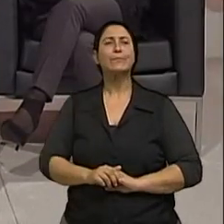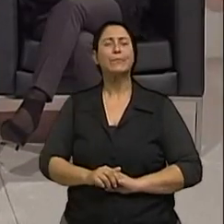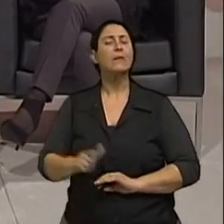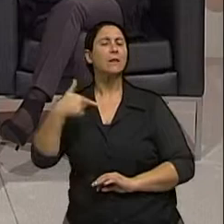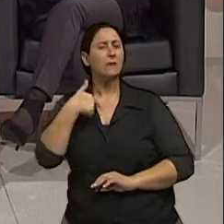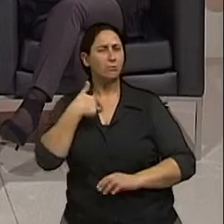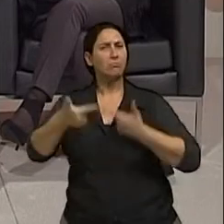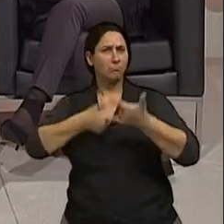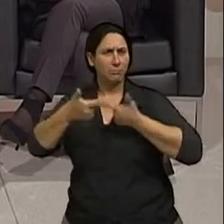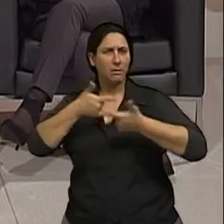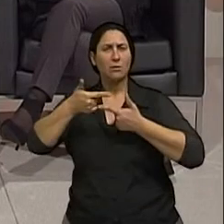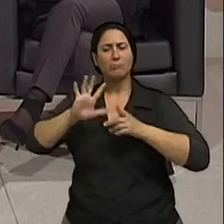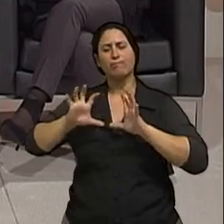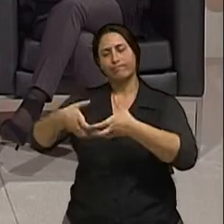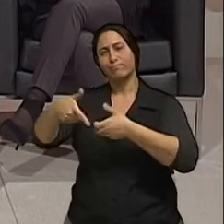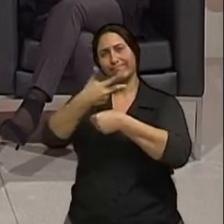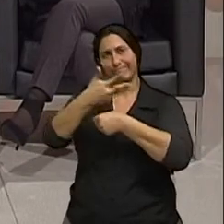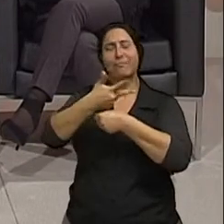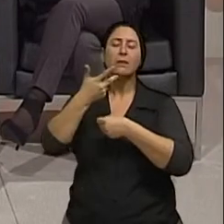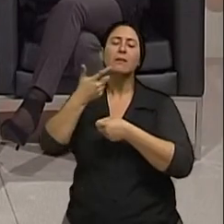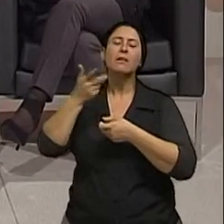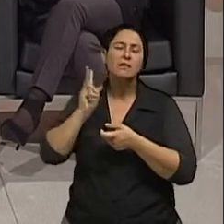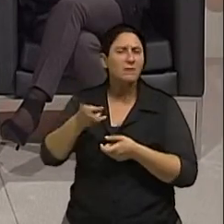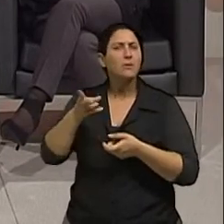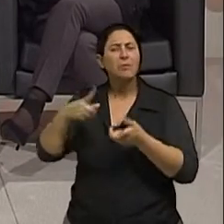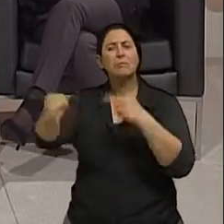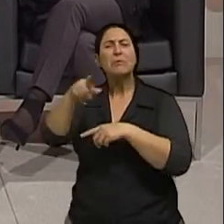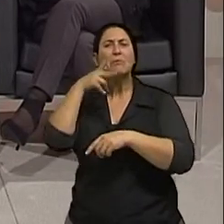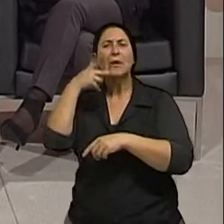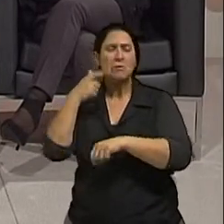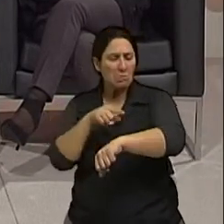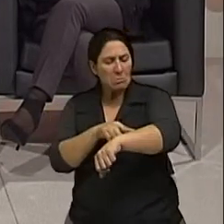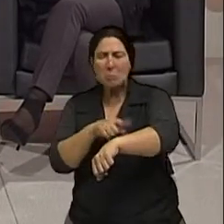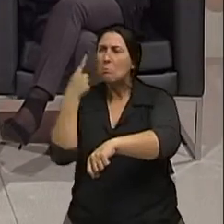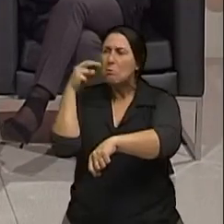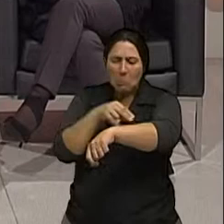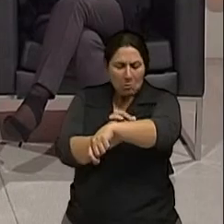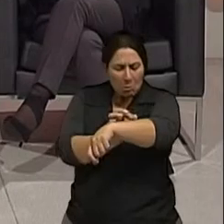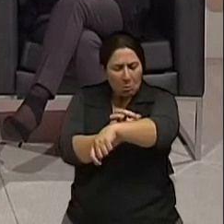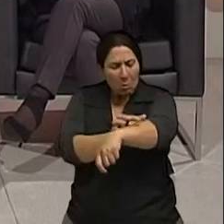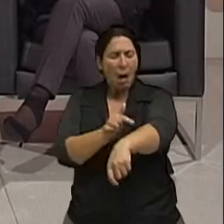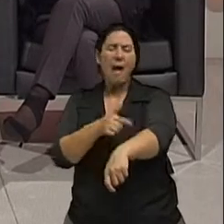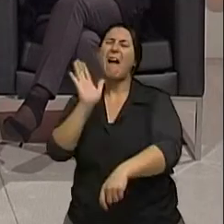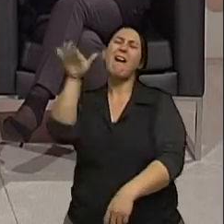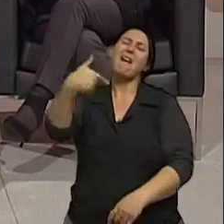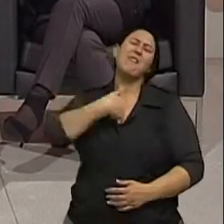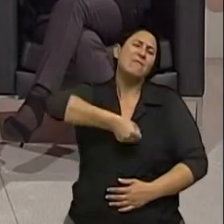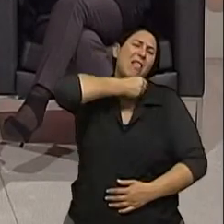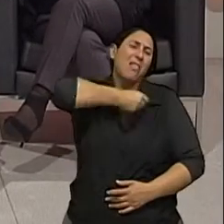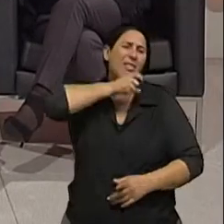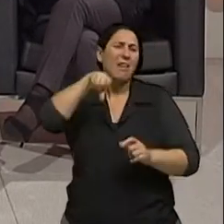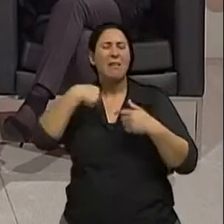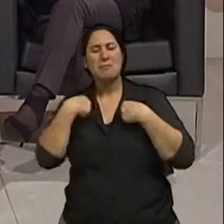vezes delas, das mulheres, dizer assim, não, essa mancha aqui, ela está aumentando de tamanho, mas isso é porque eu estou ficando mais velha,